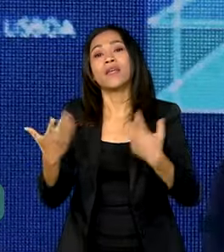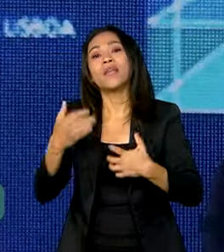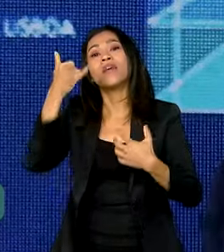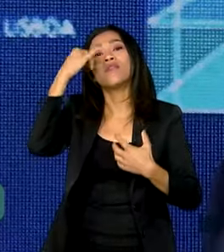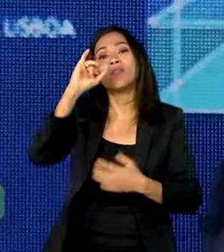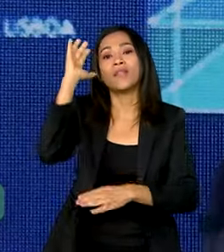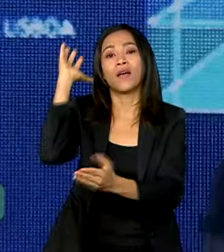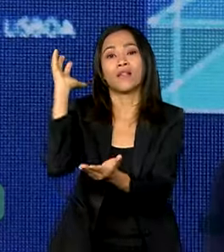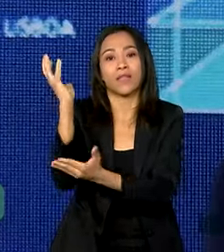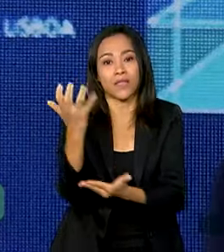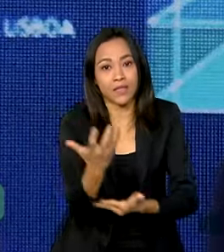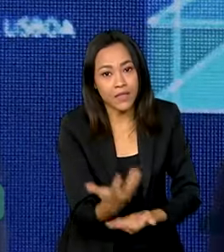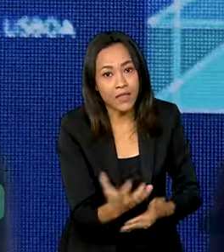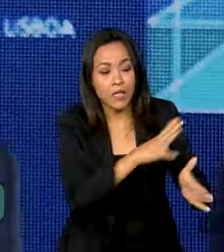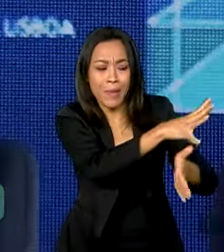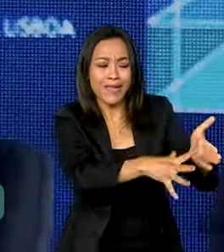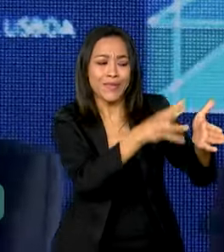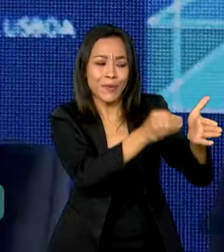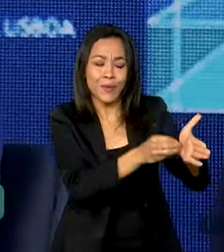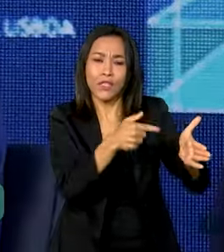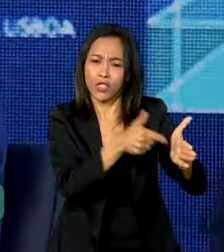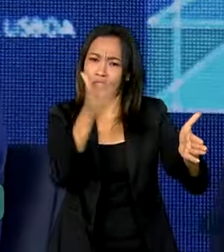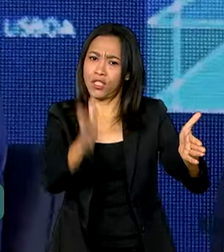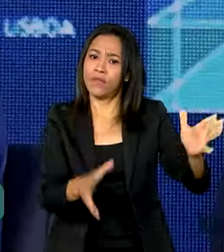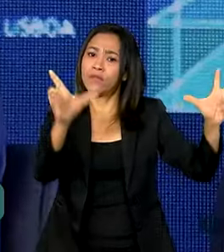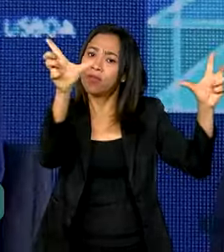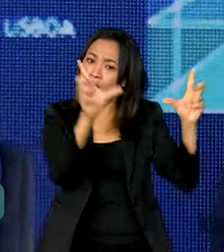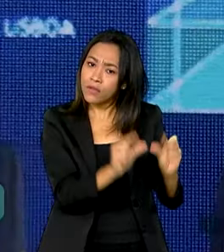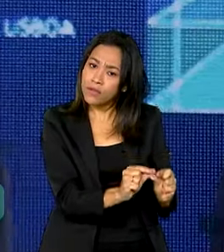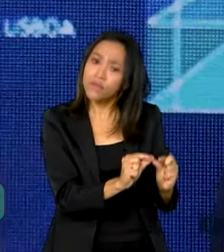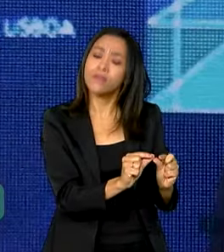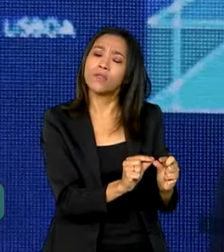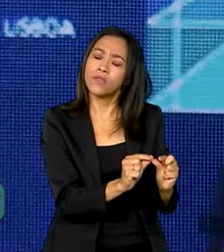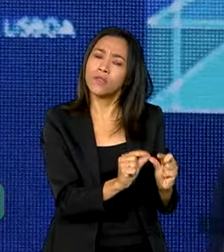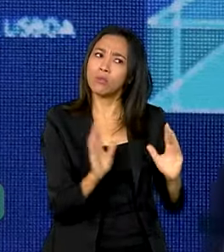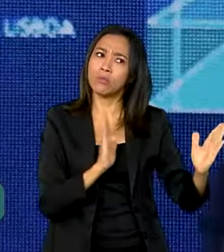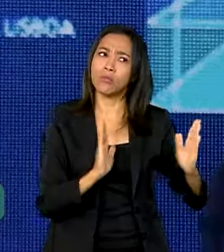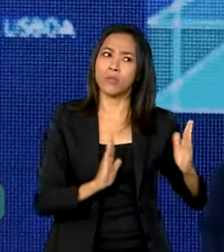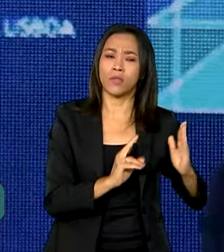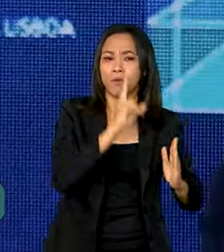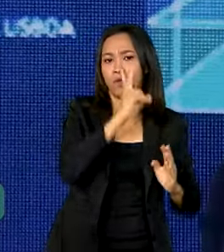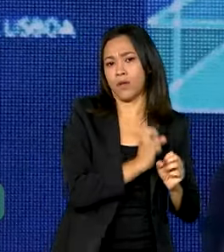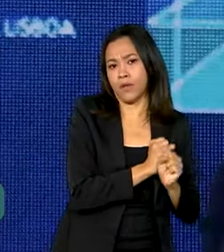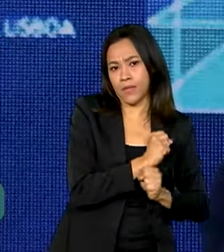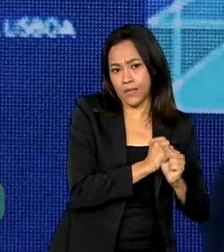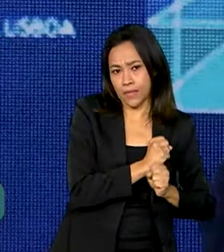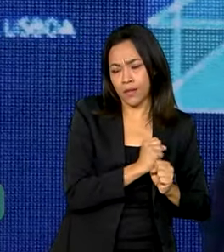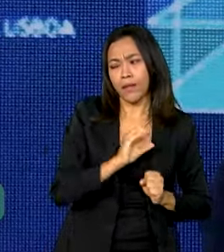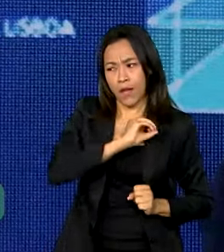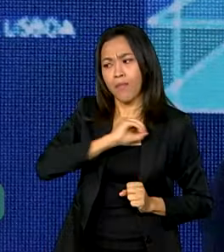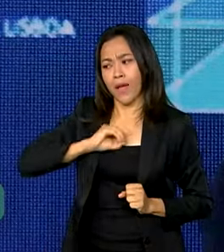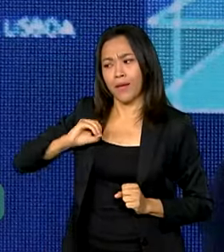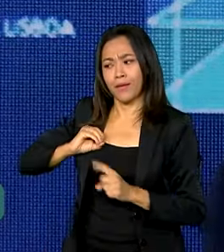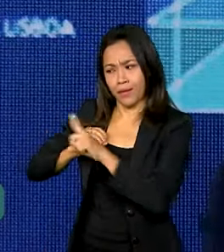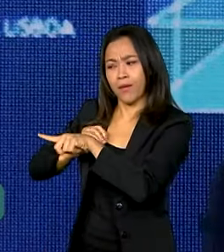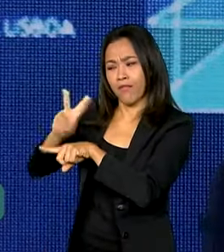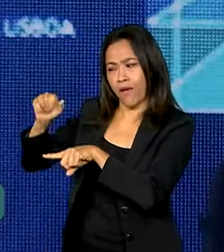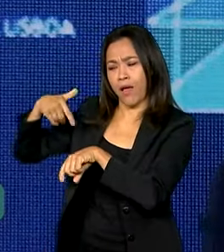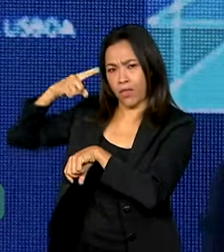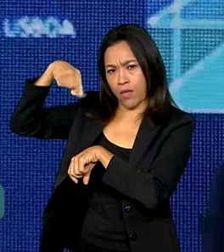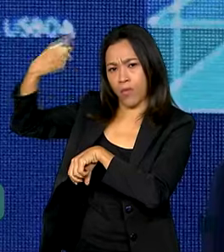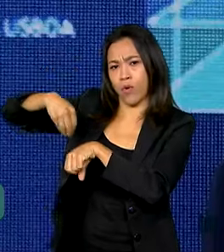Amazônia, que foi reduzido drasticamente em menos de dois anos. A Marina deve soltar os dados